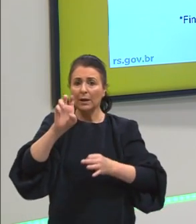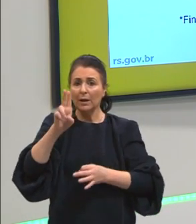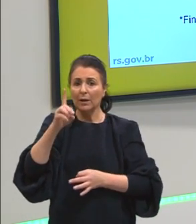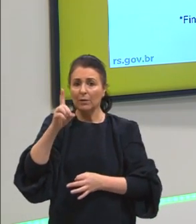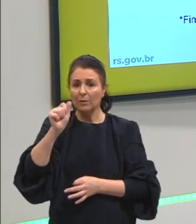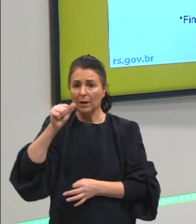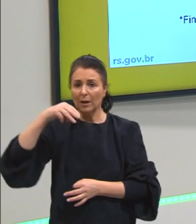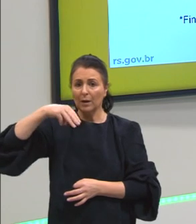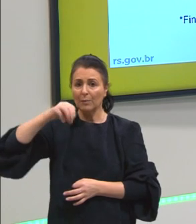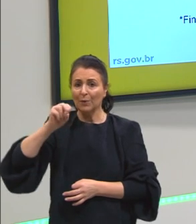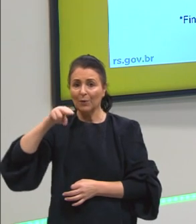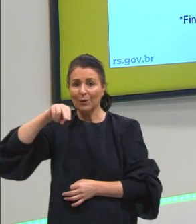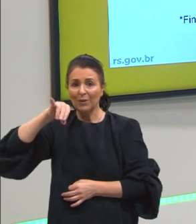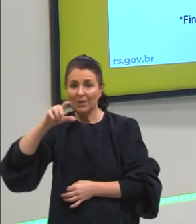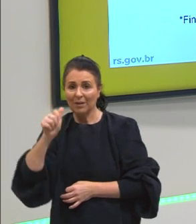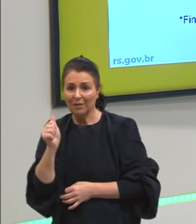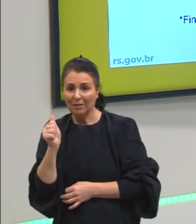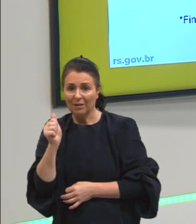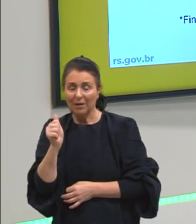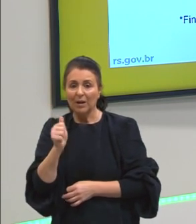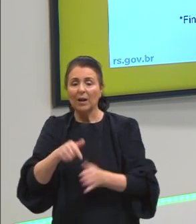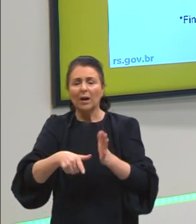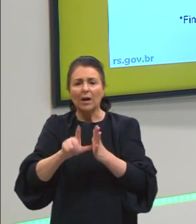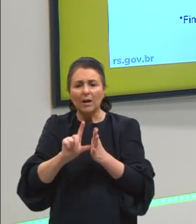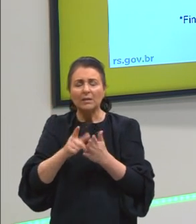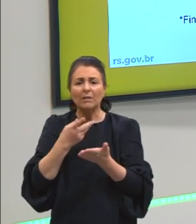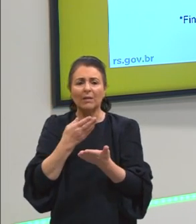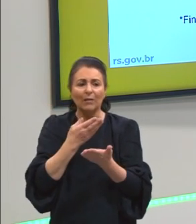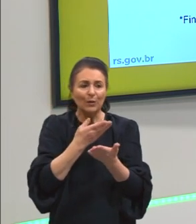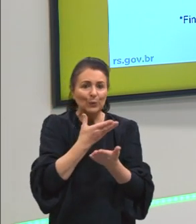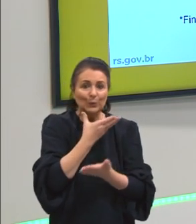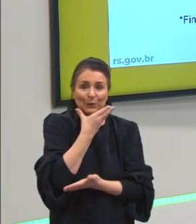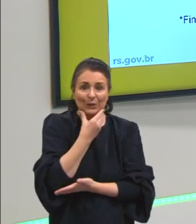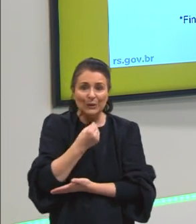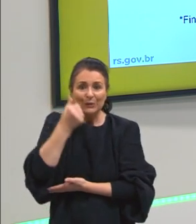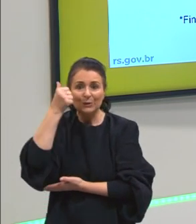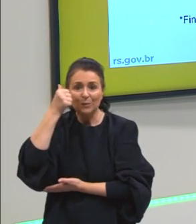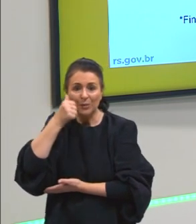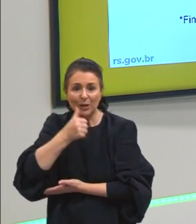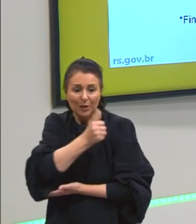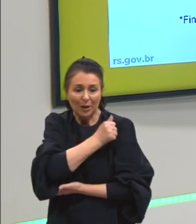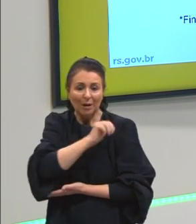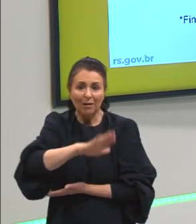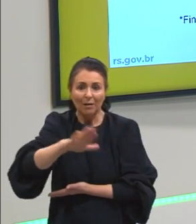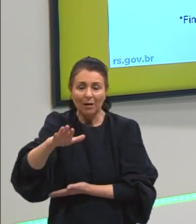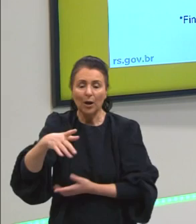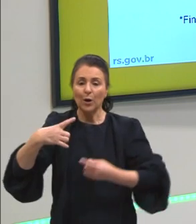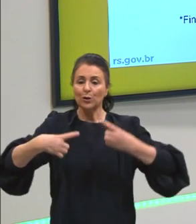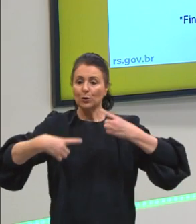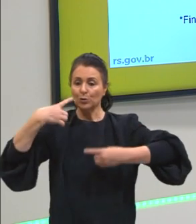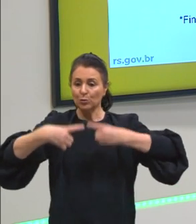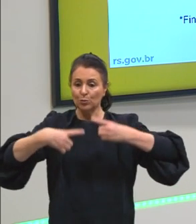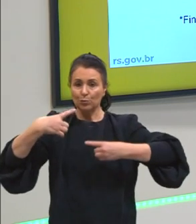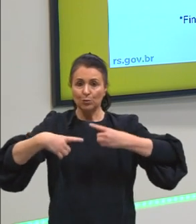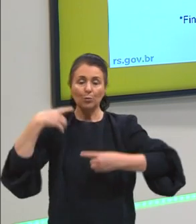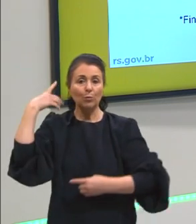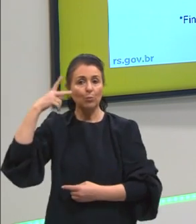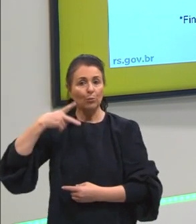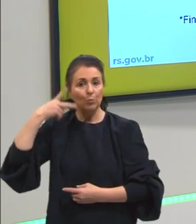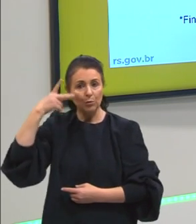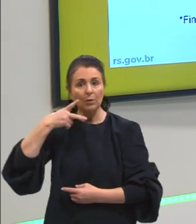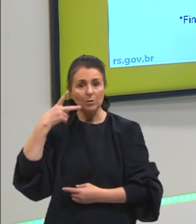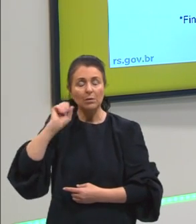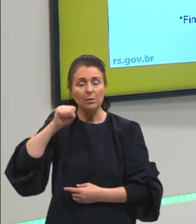discutíamos antes no início, do estudante, enfim, for, discutir política. Política é isso, certo?